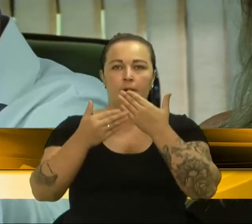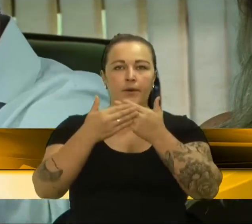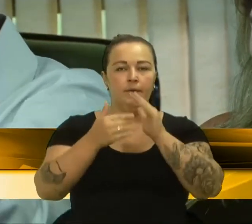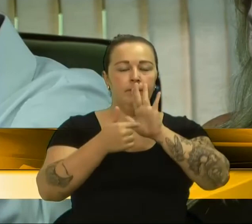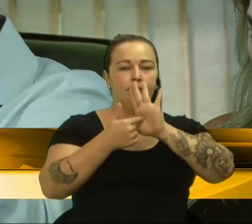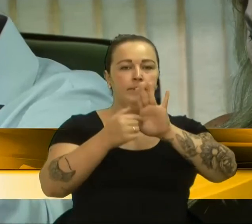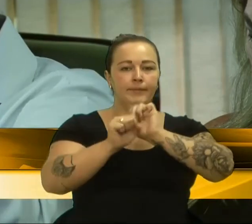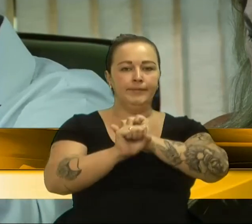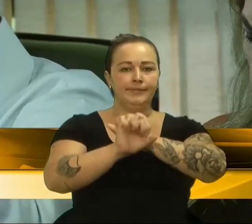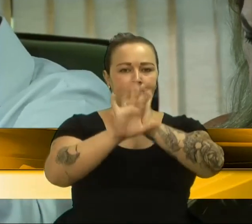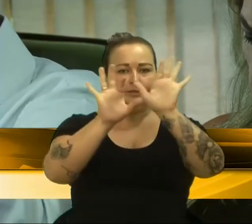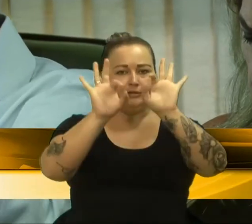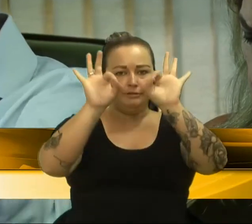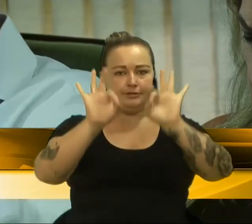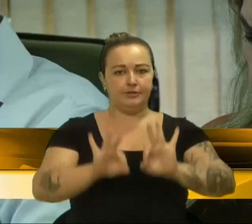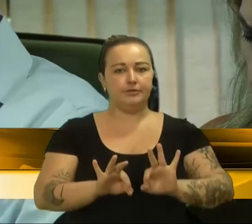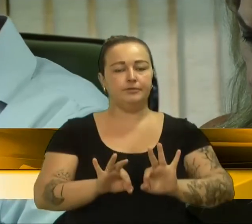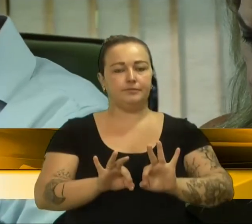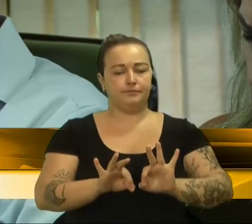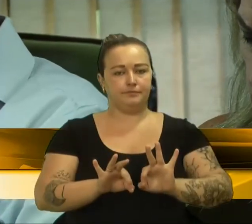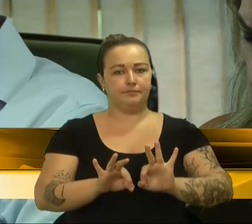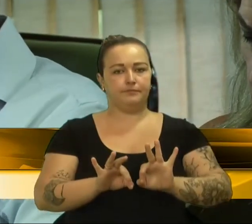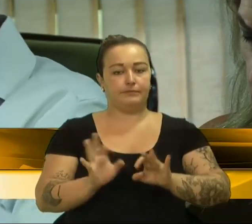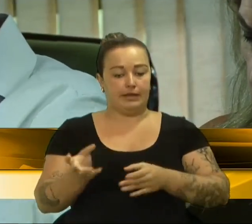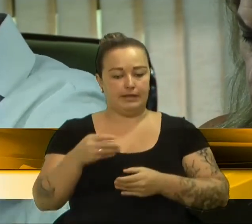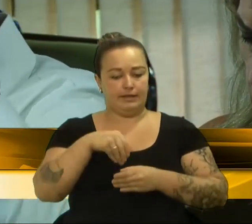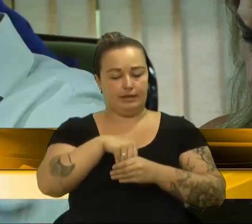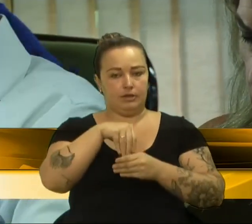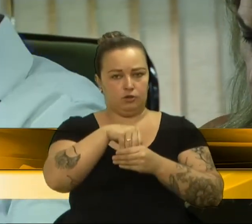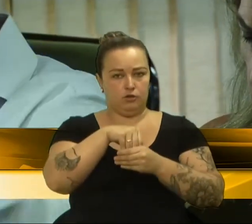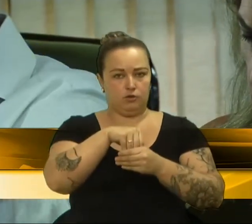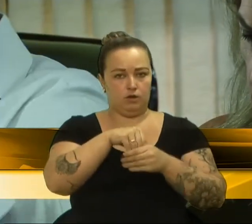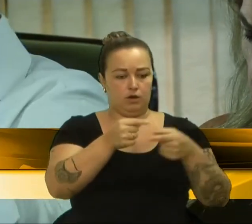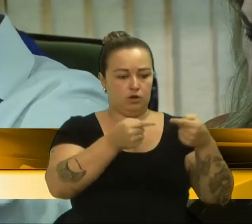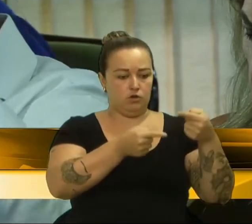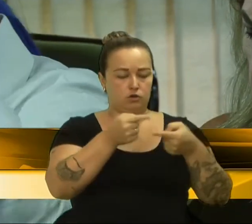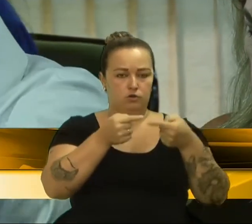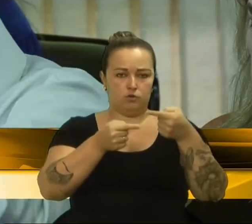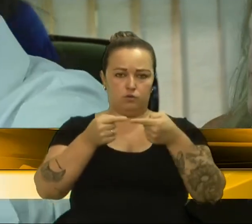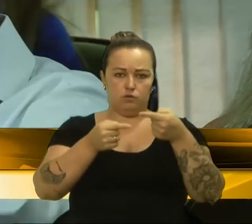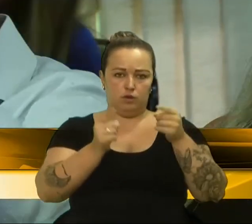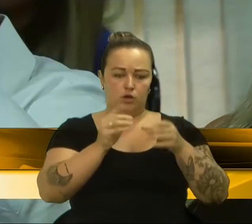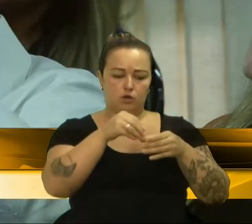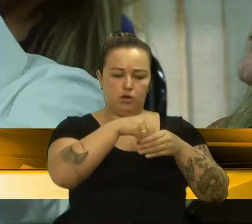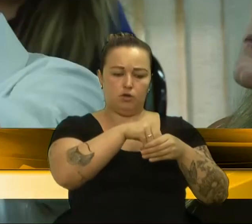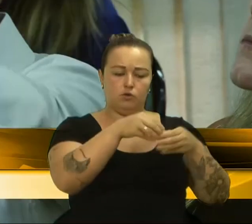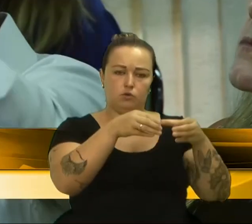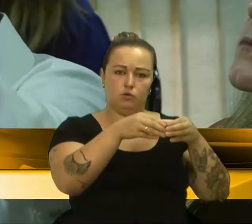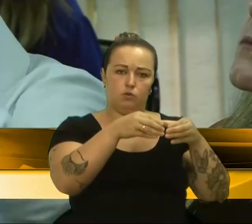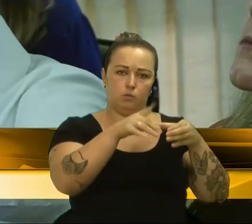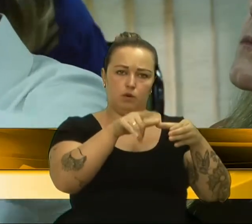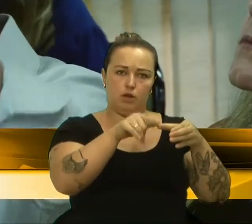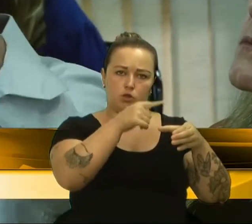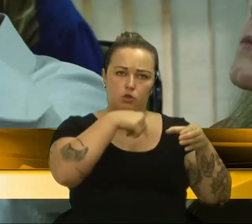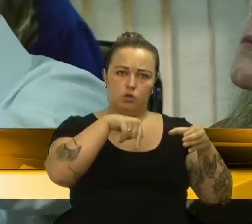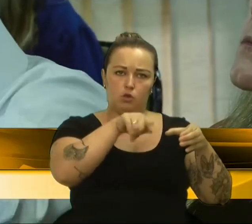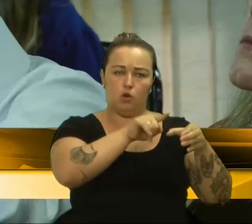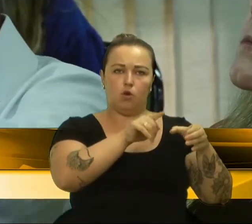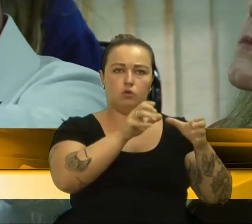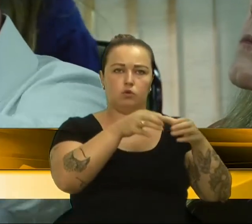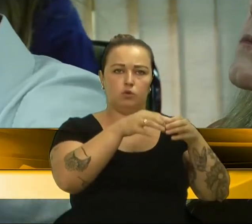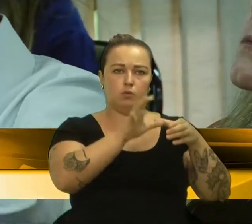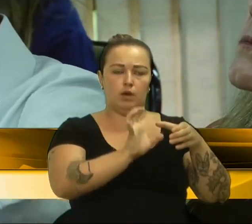claras, e como o senhor falou muito bem, internamente, a discussão do partido, internamente, entre nós, ali na sala, e a gente